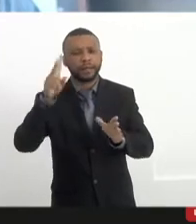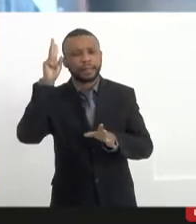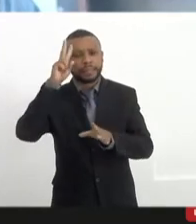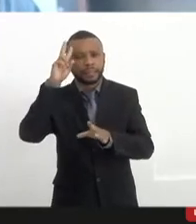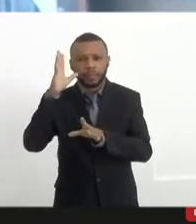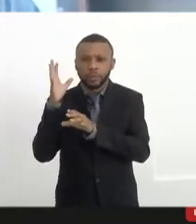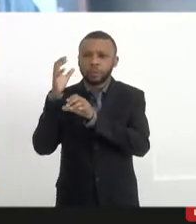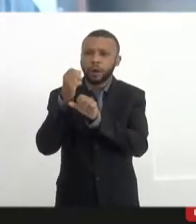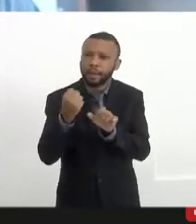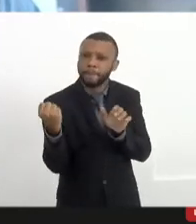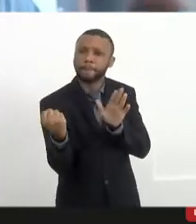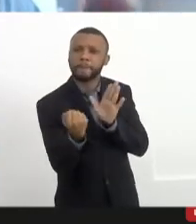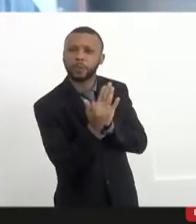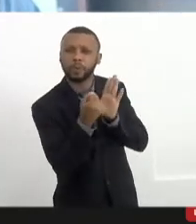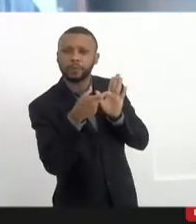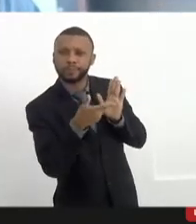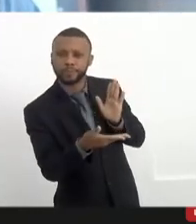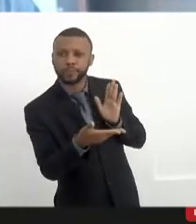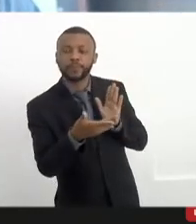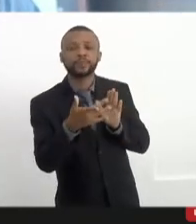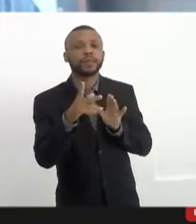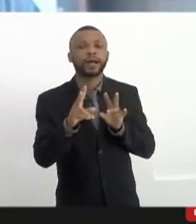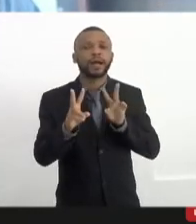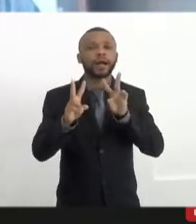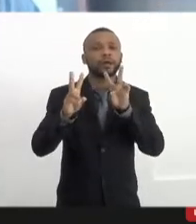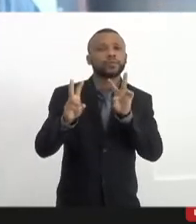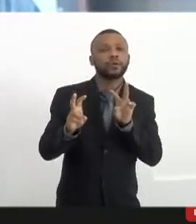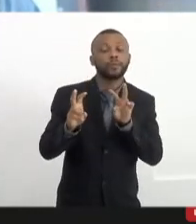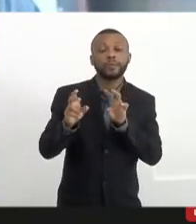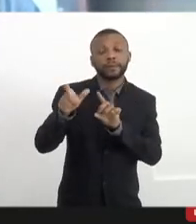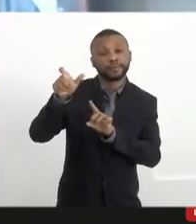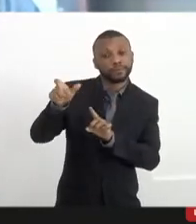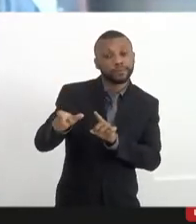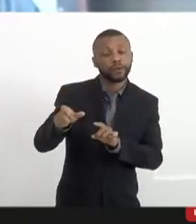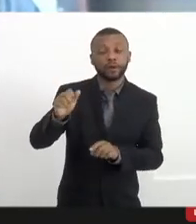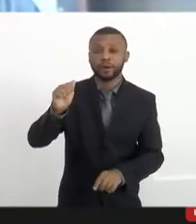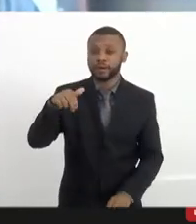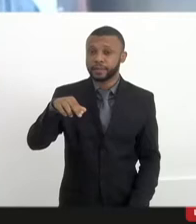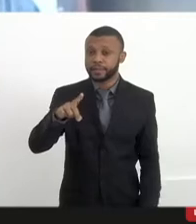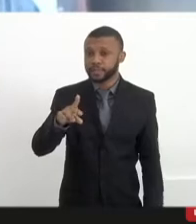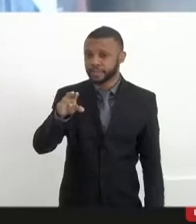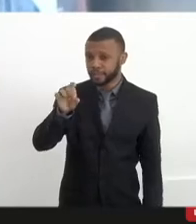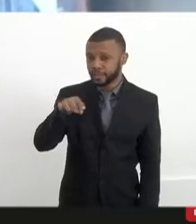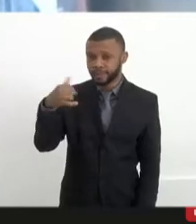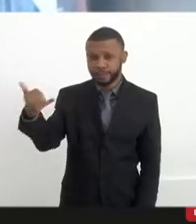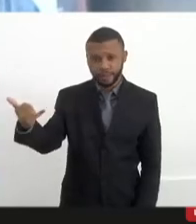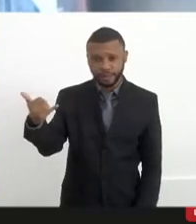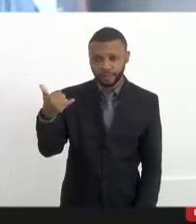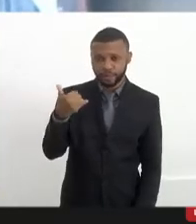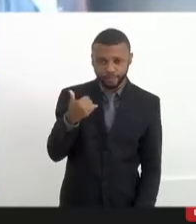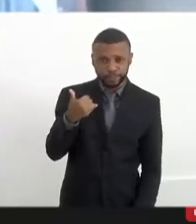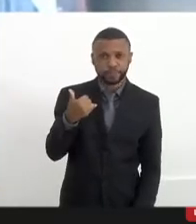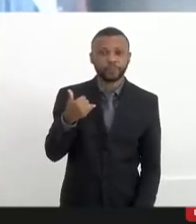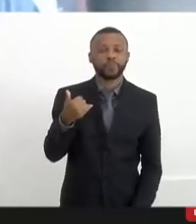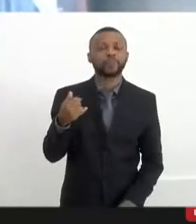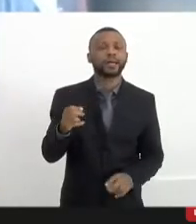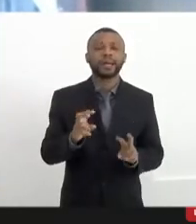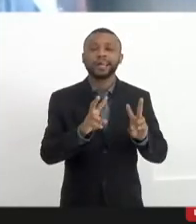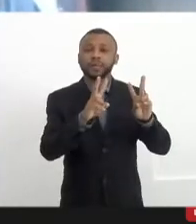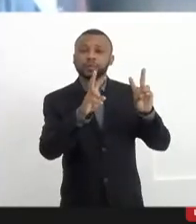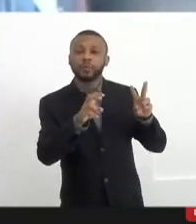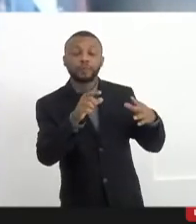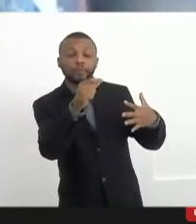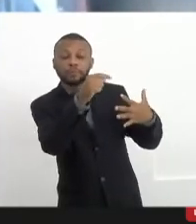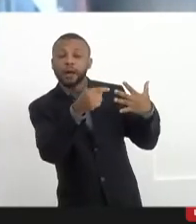era exatamente a questão com André Siciliano, que você deu essa informação, e a questão jurídica.